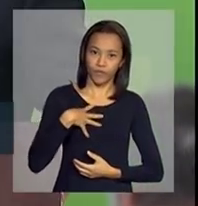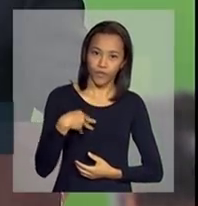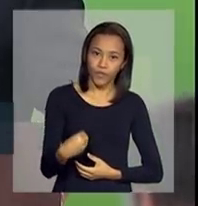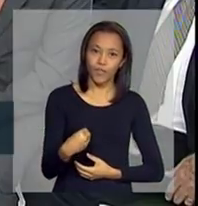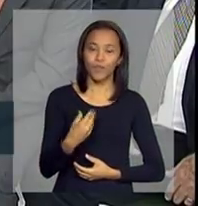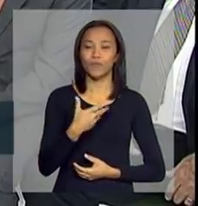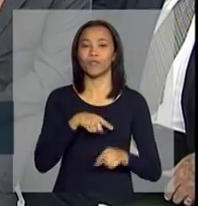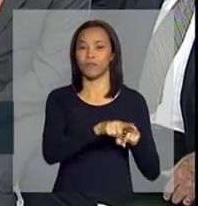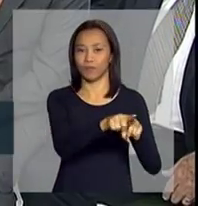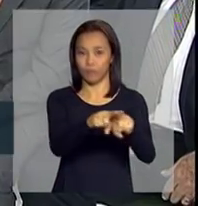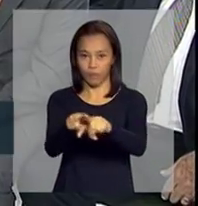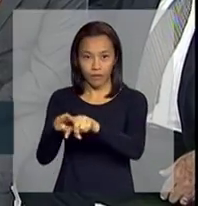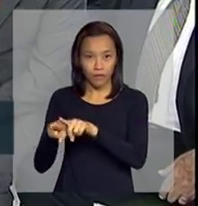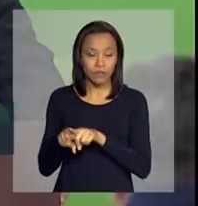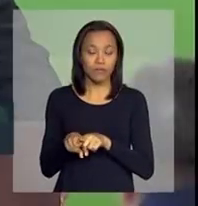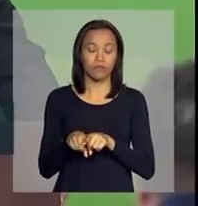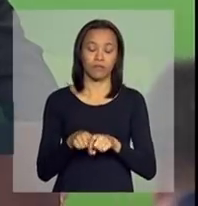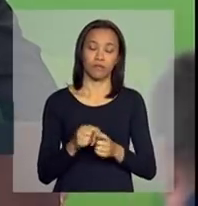e irmãos,